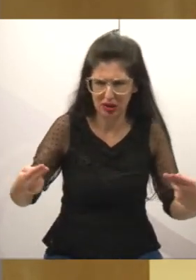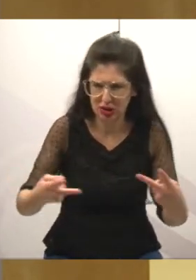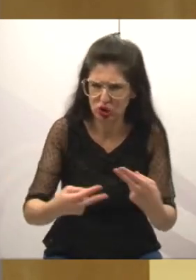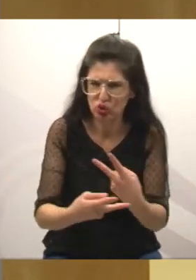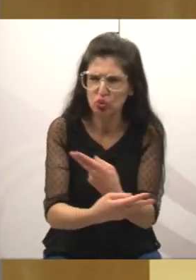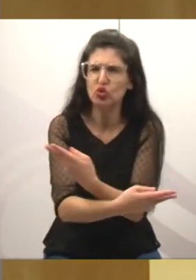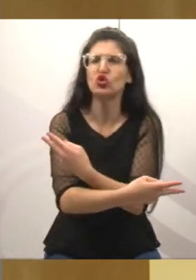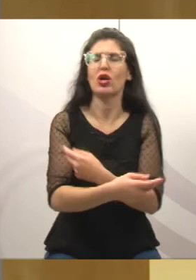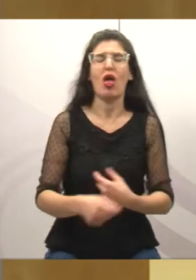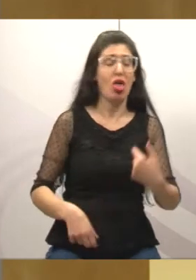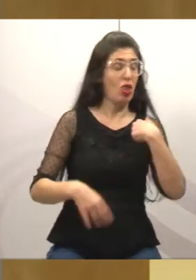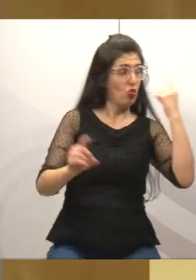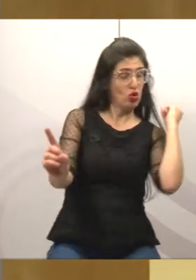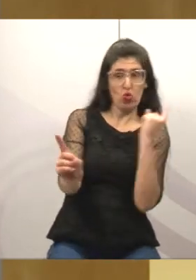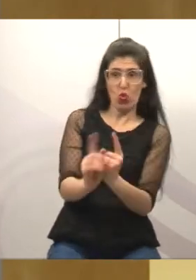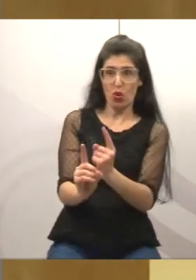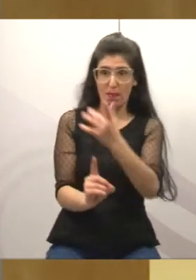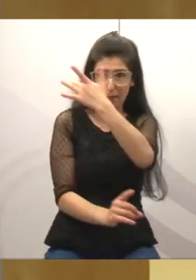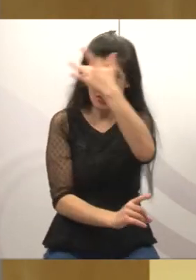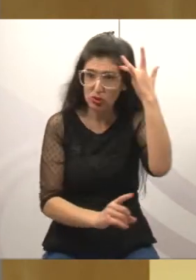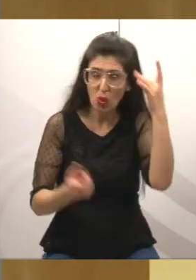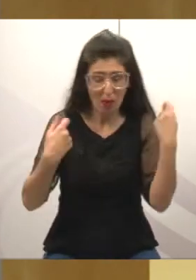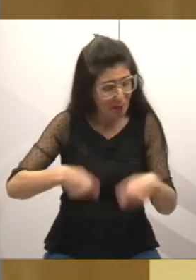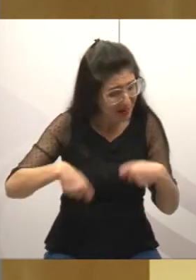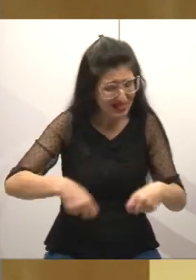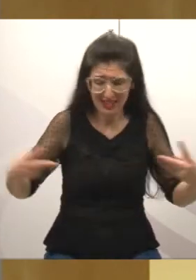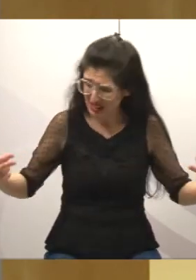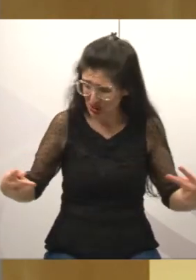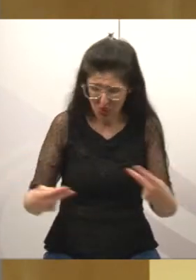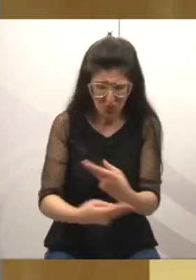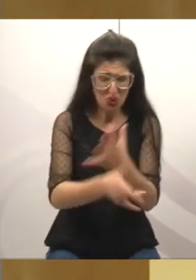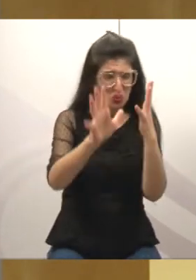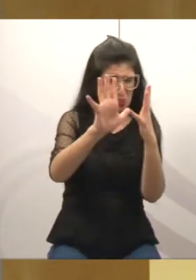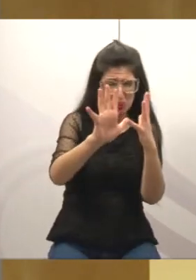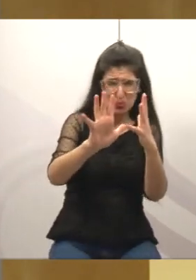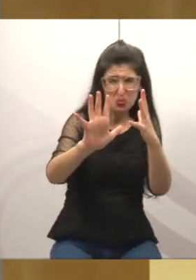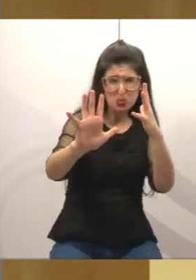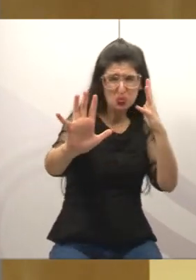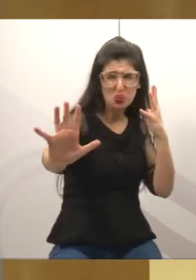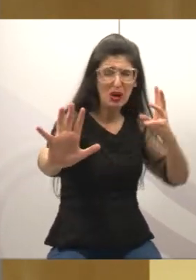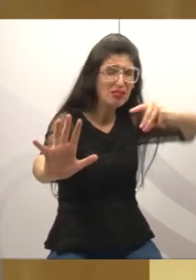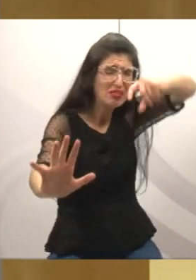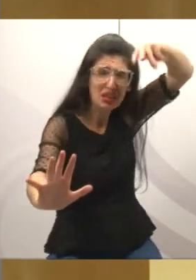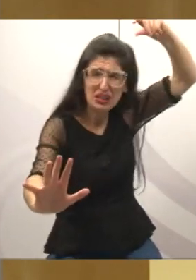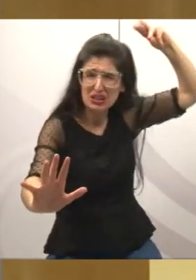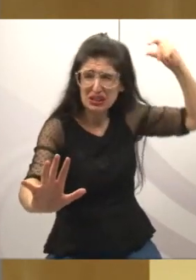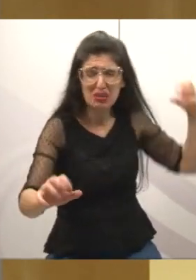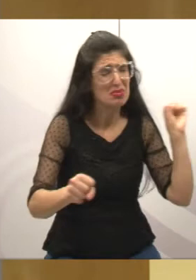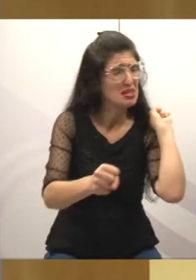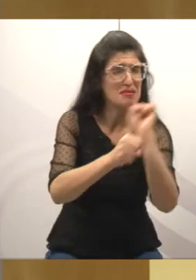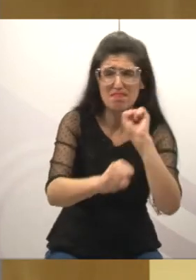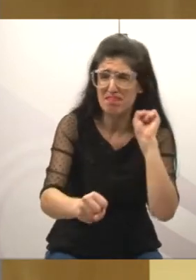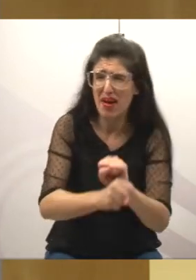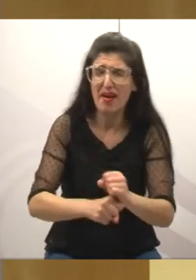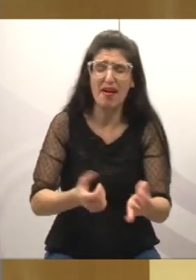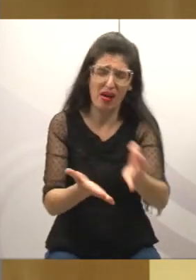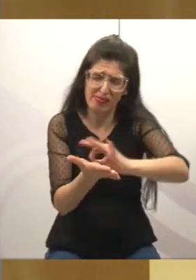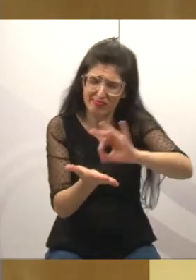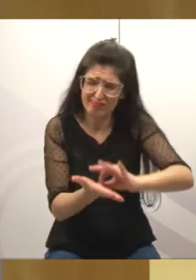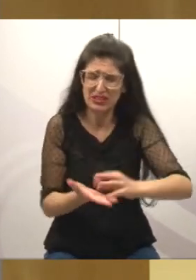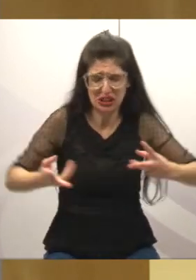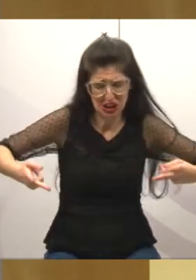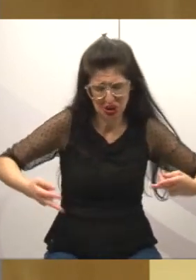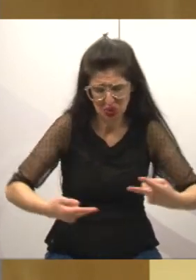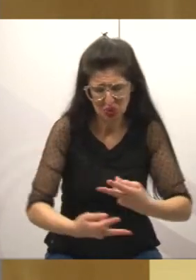pessoas que estão precisando da cirurgia, estão na fila da cirurgia, é preciso também continuar essas ações.